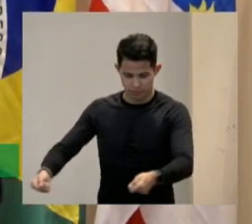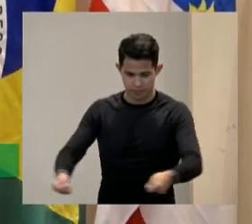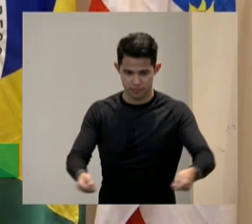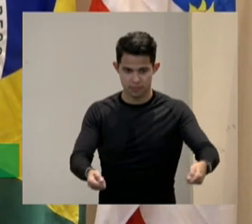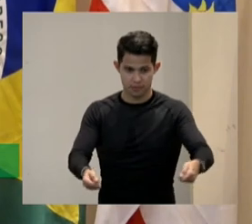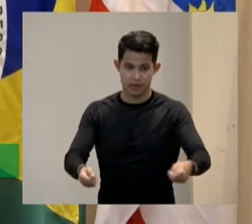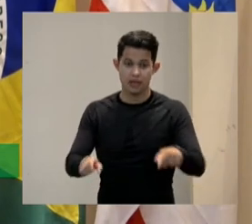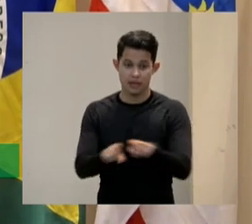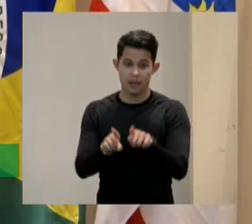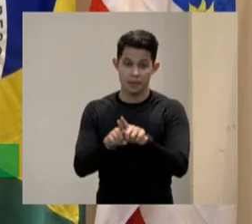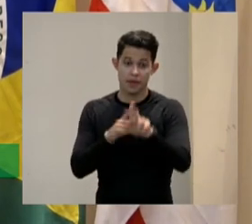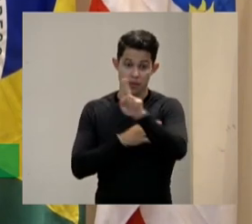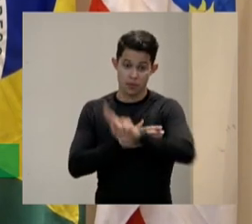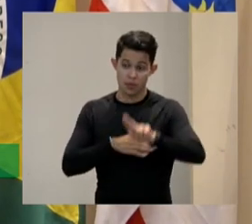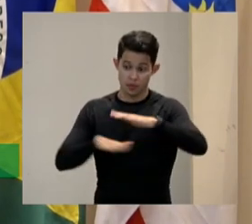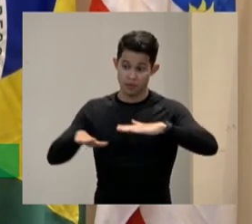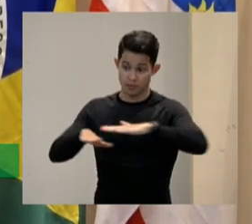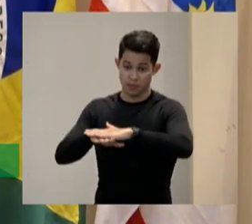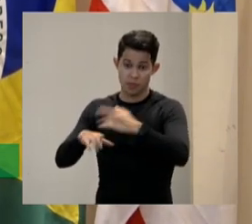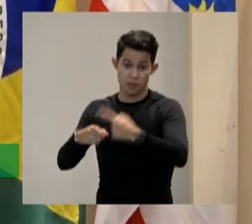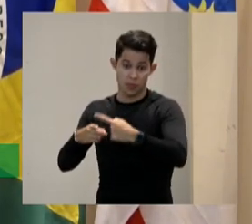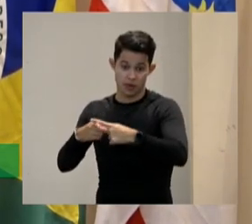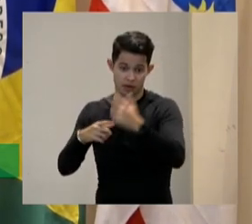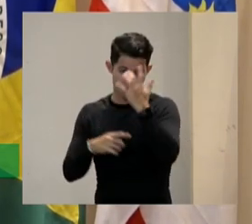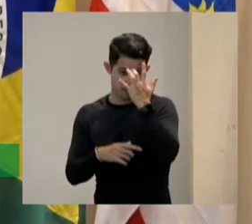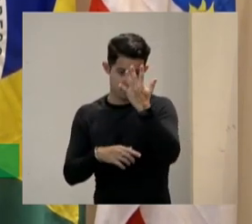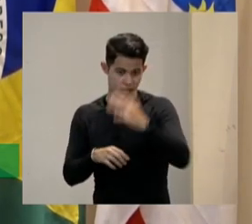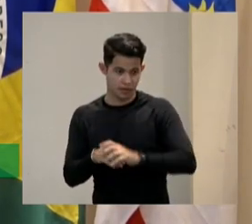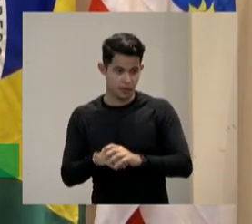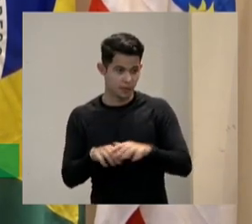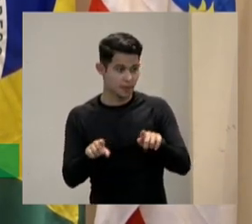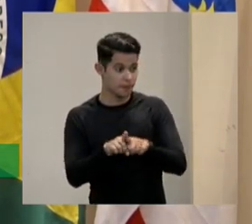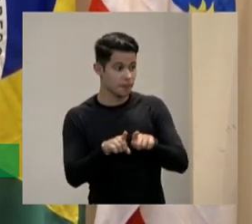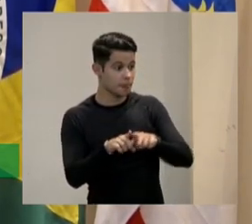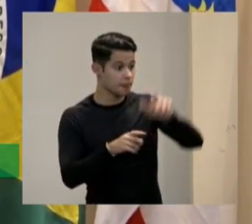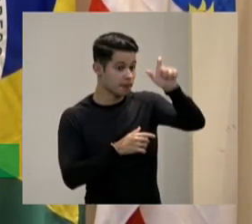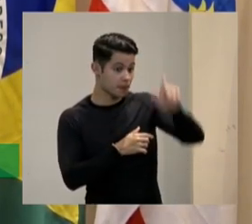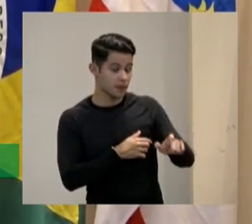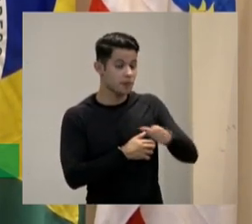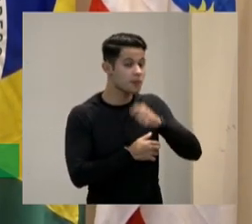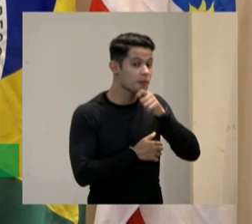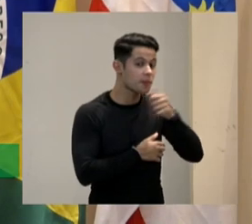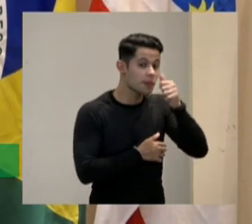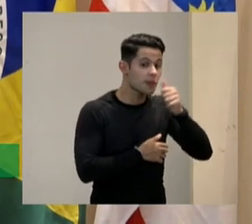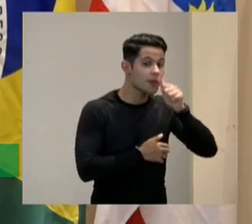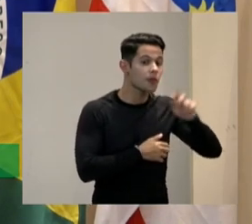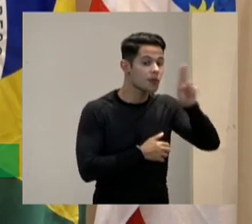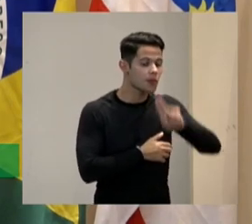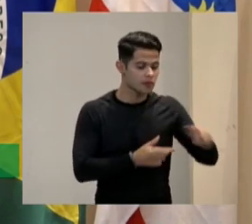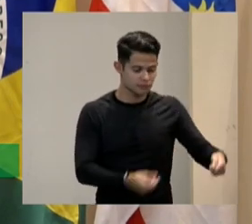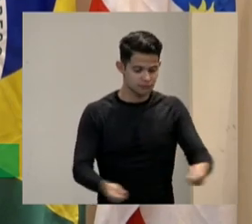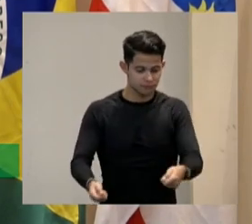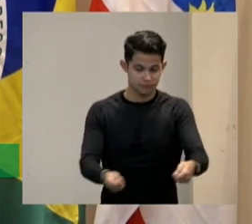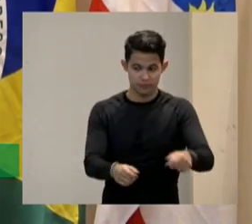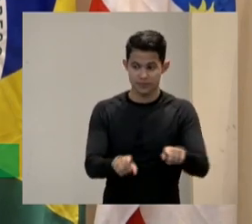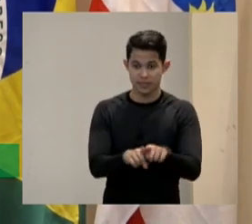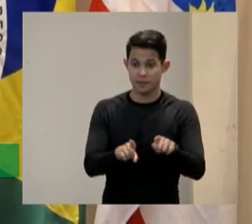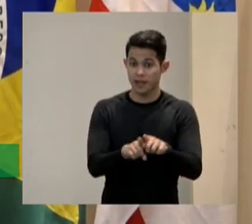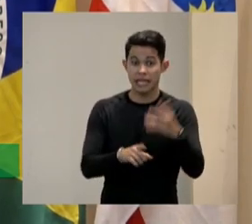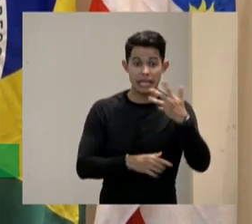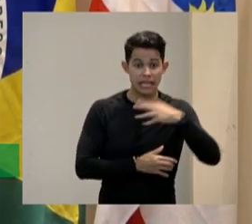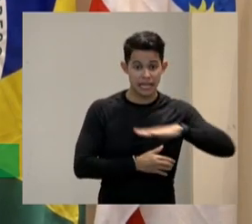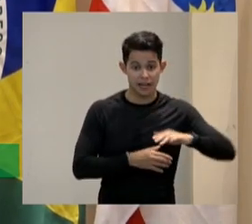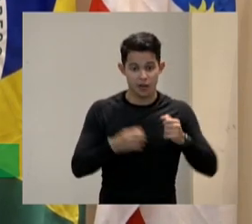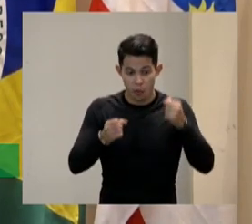mais fácil aquela senhora carregada de pacotes que tinha que entregar no lugar ia pela rampa aquela criança que queria correr muito ia pela